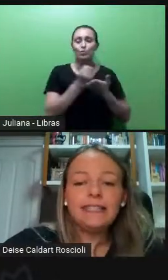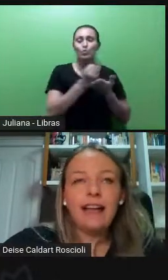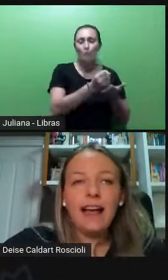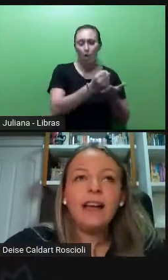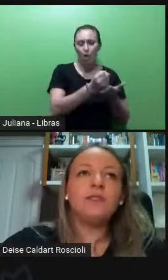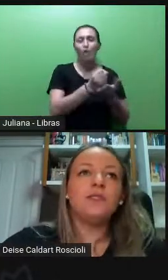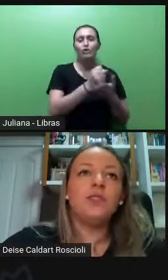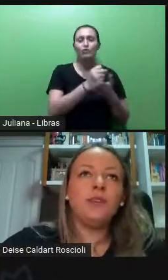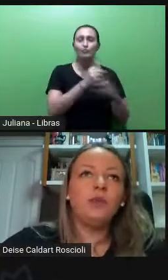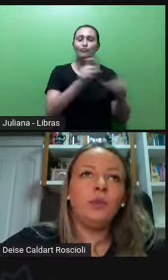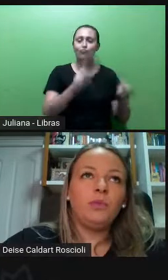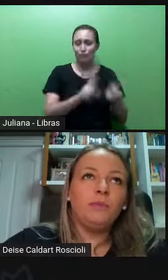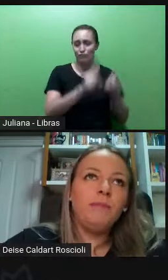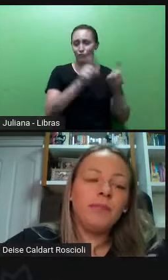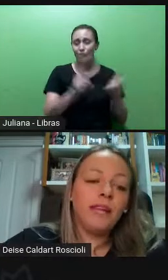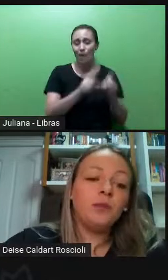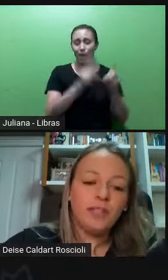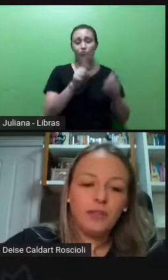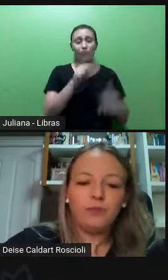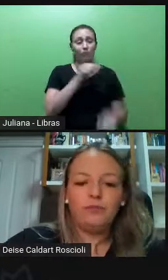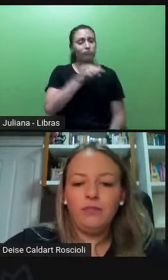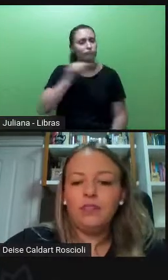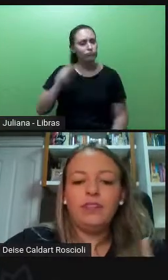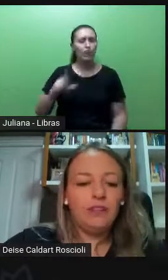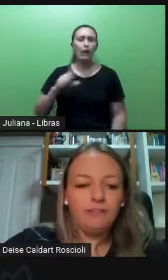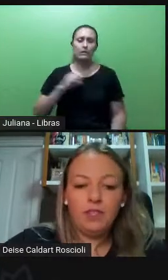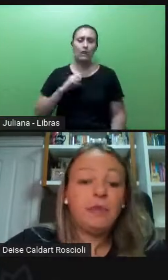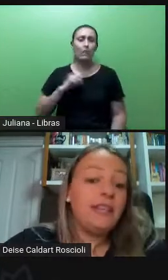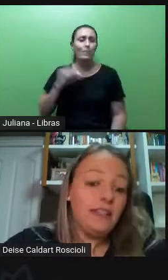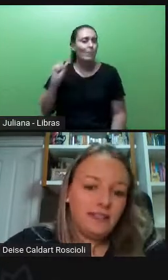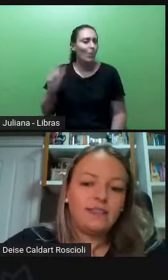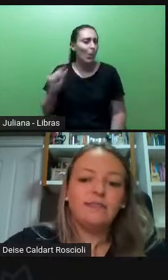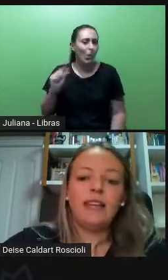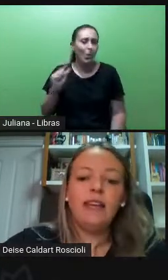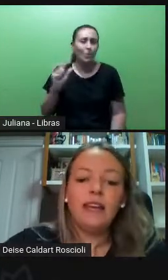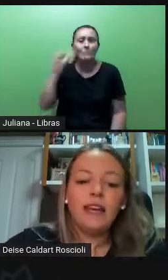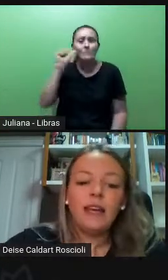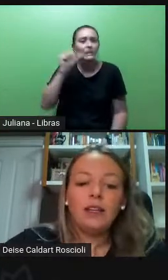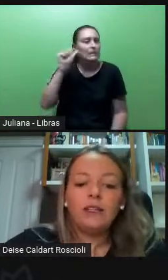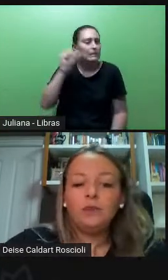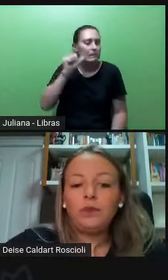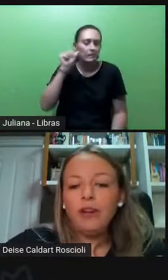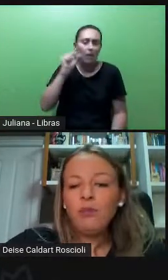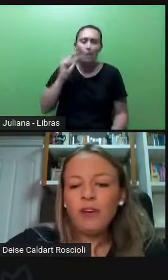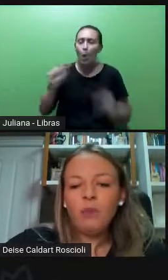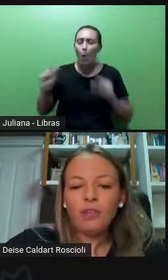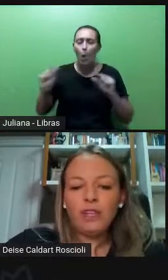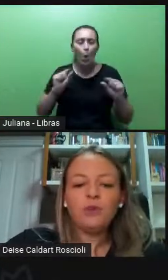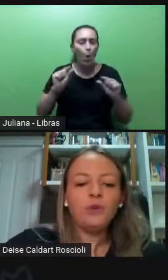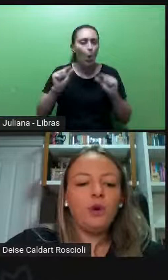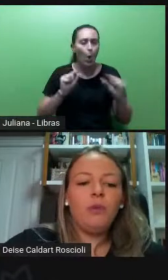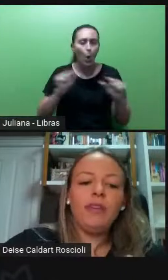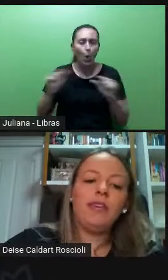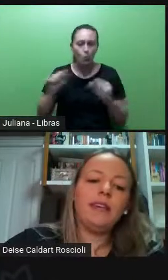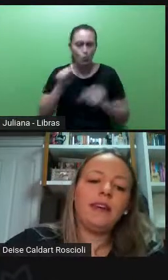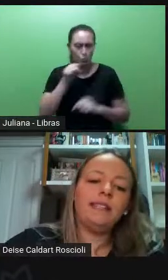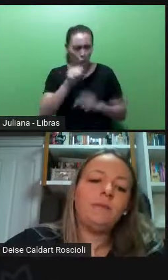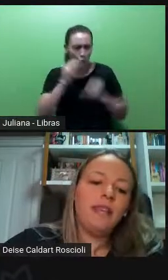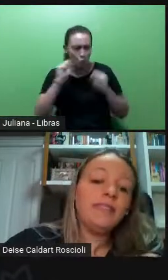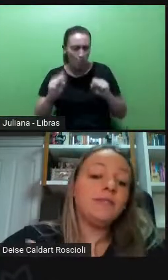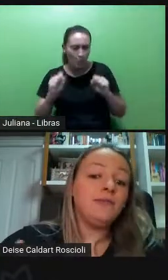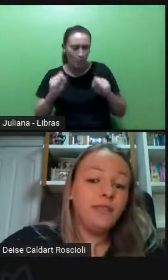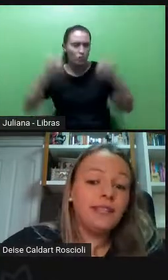Nesses casos, a gente tem um número bem reduzido de meninas, né? Teria como falar um pouquinho sobre